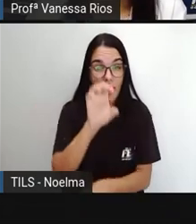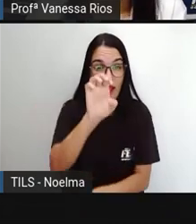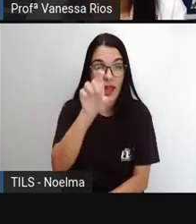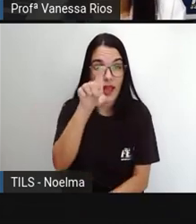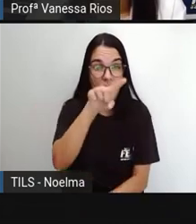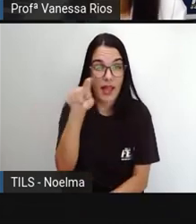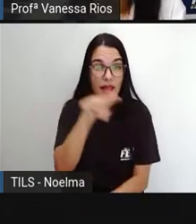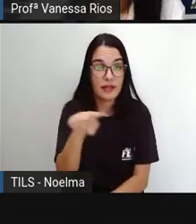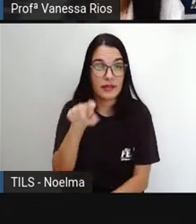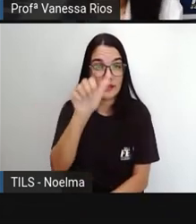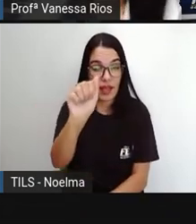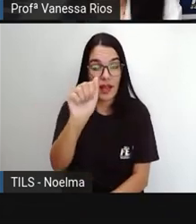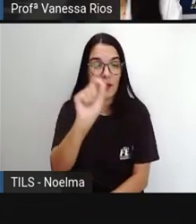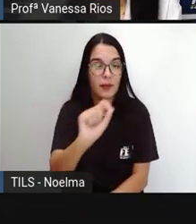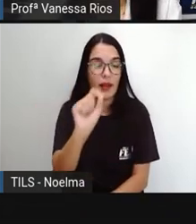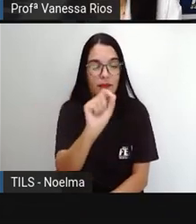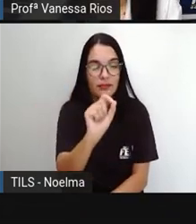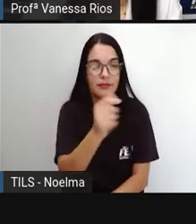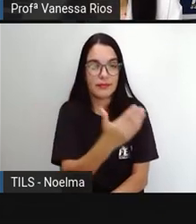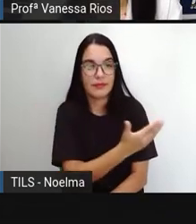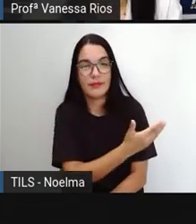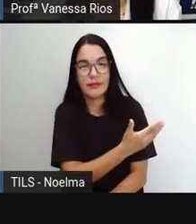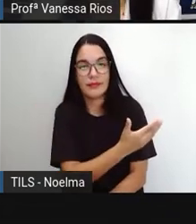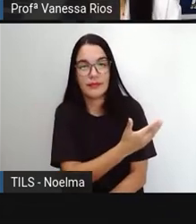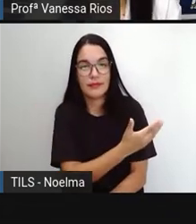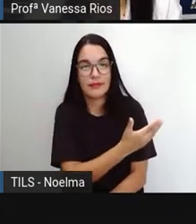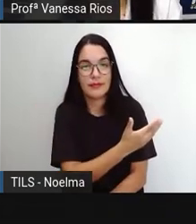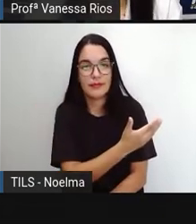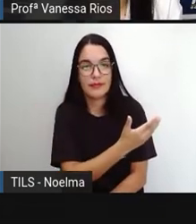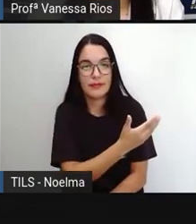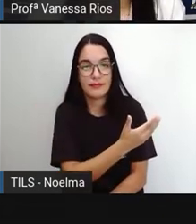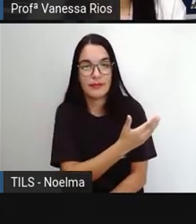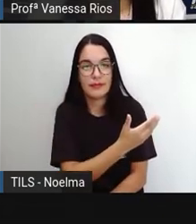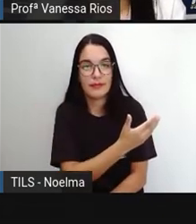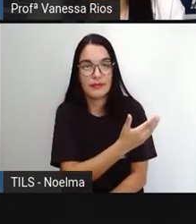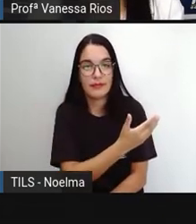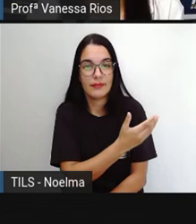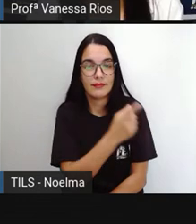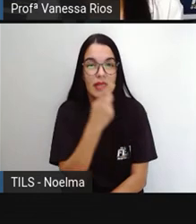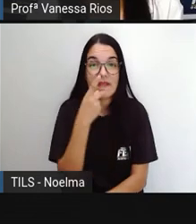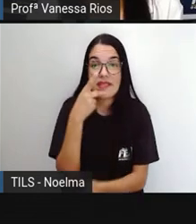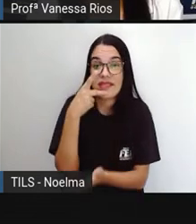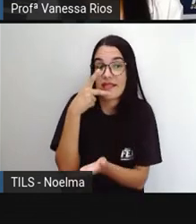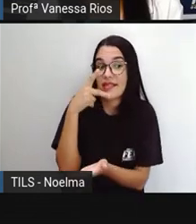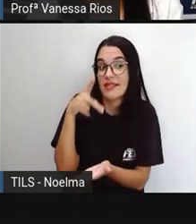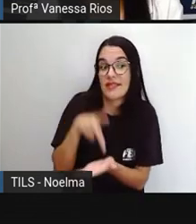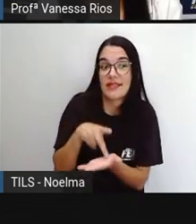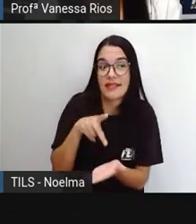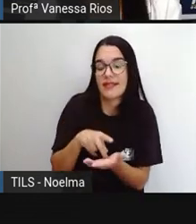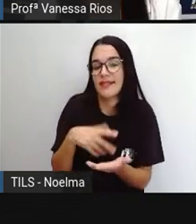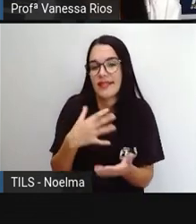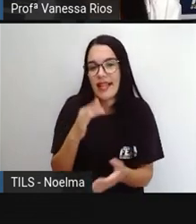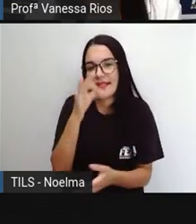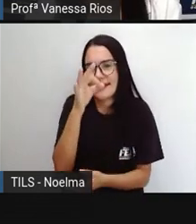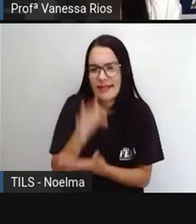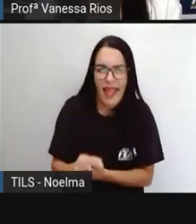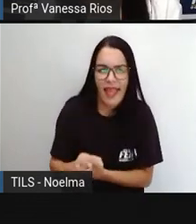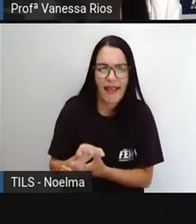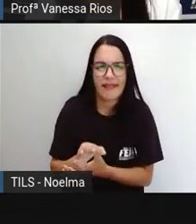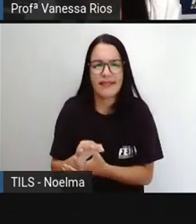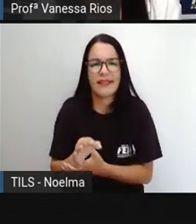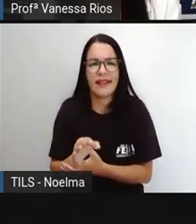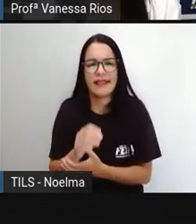esa. E nesse caso aí as palavras terminadas em esa, né, com esse sufixo